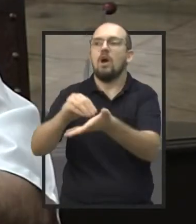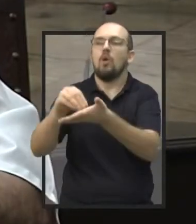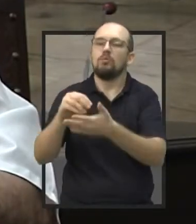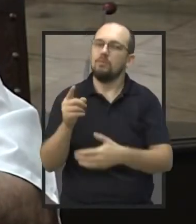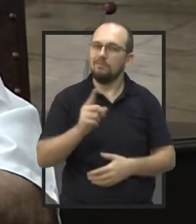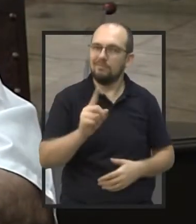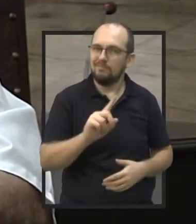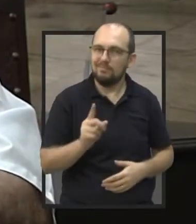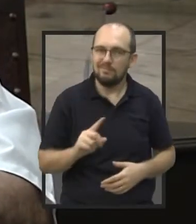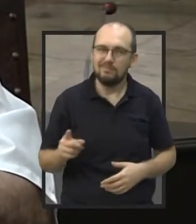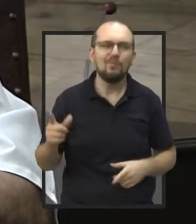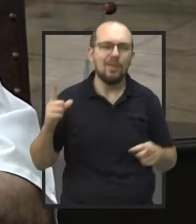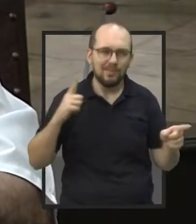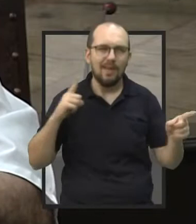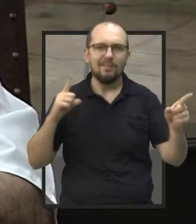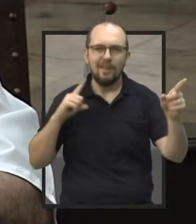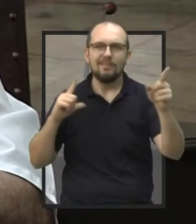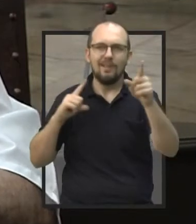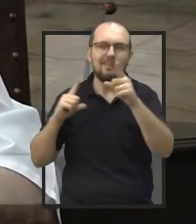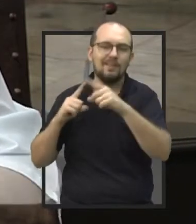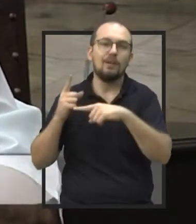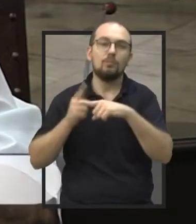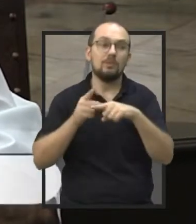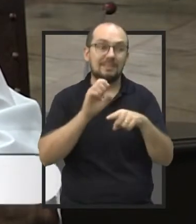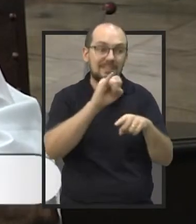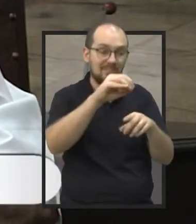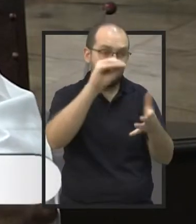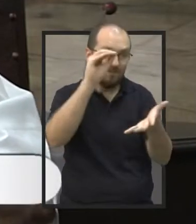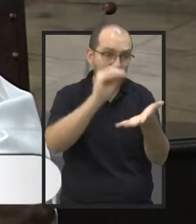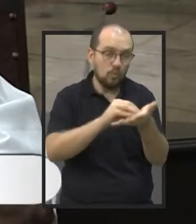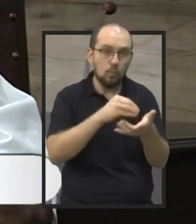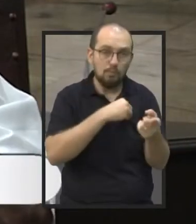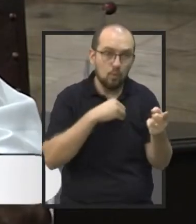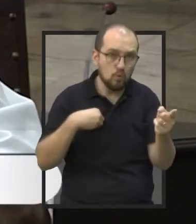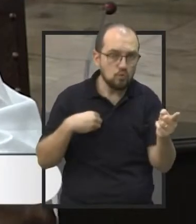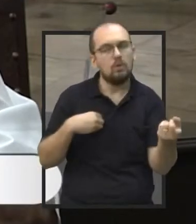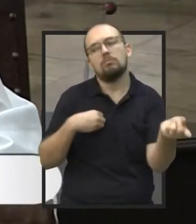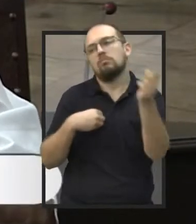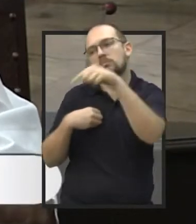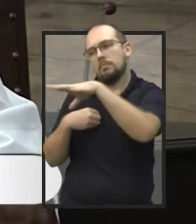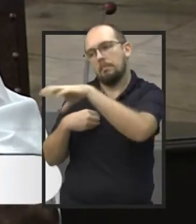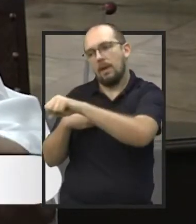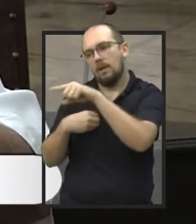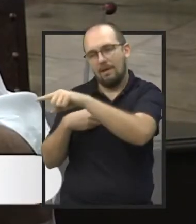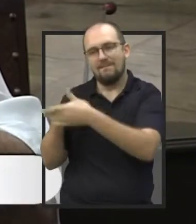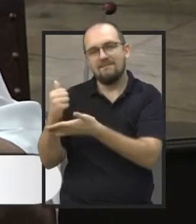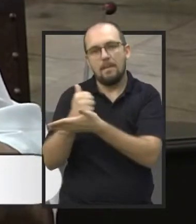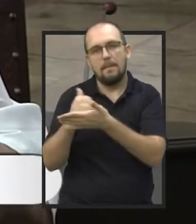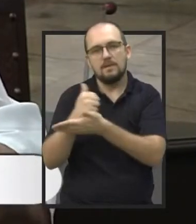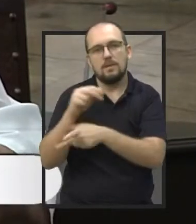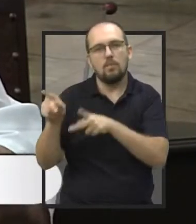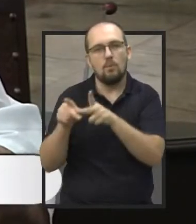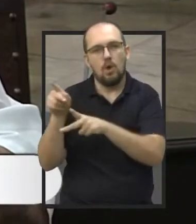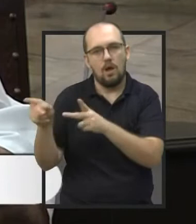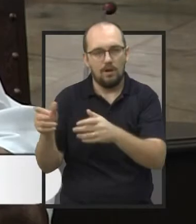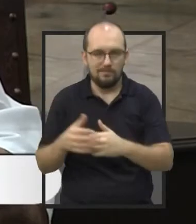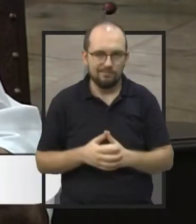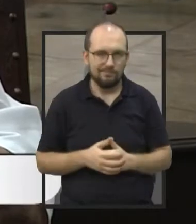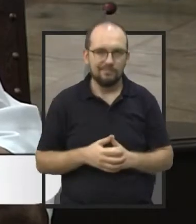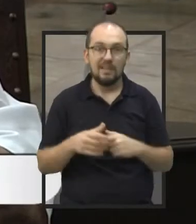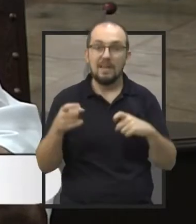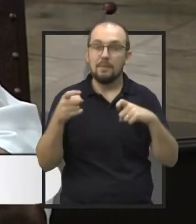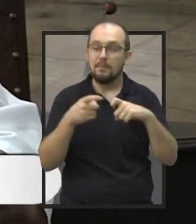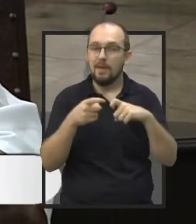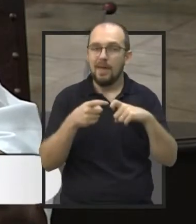nos postinhos de saúde, porque faltou, vai pegar na farmácia popular. E o médico não pode escrever